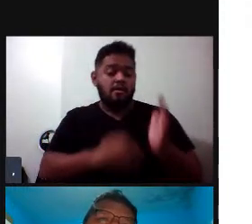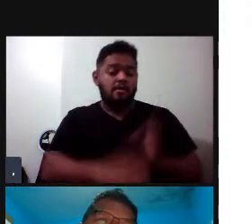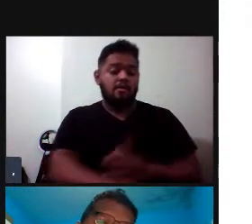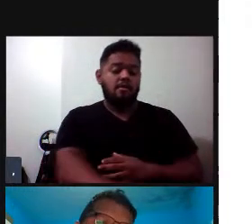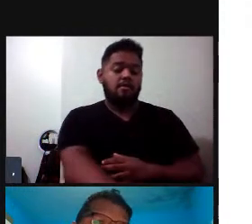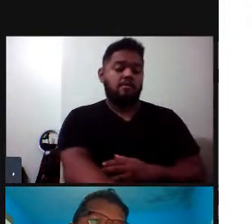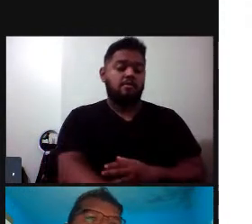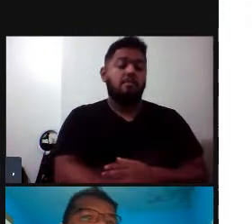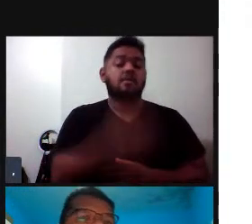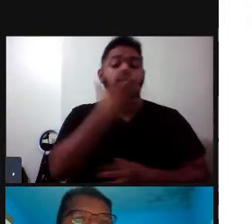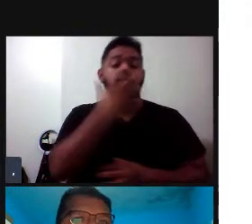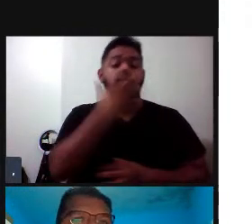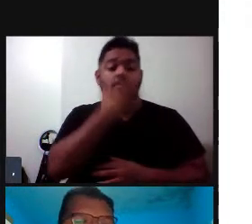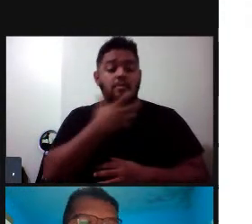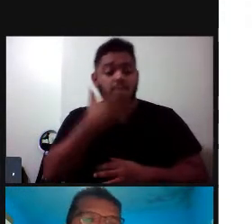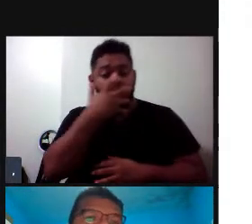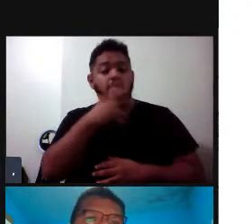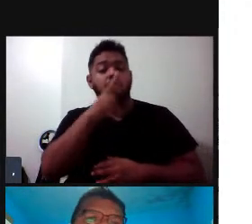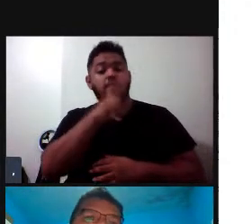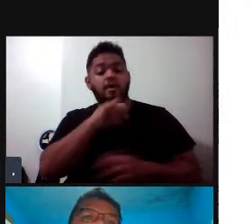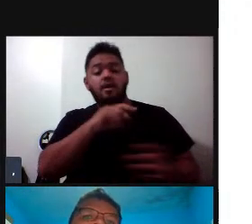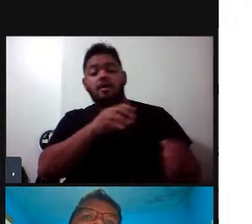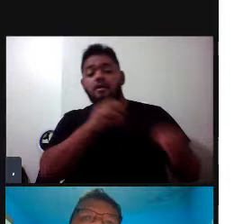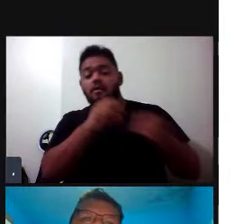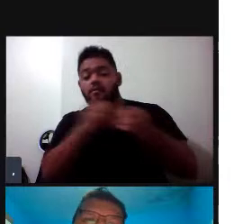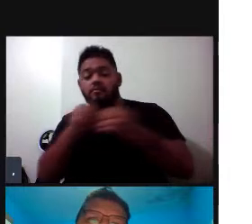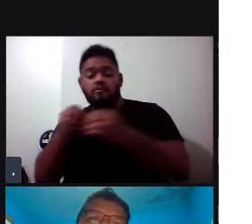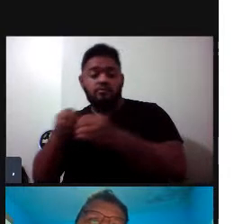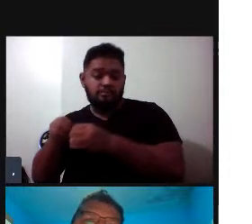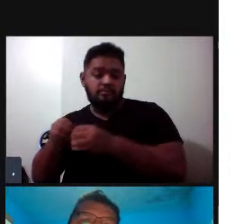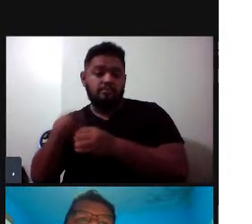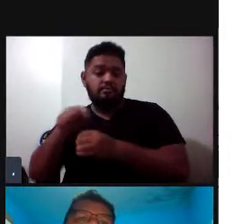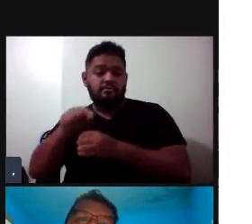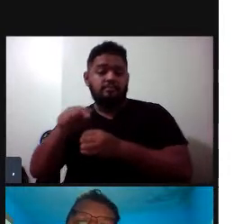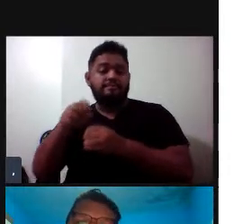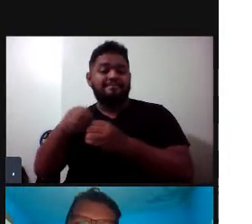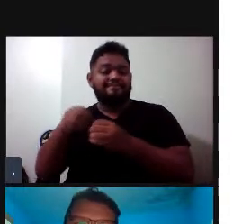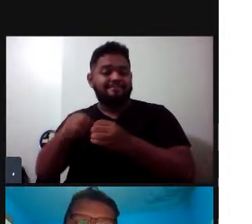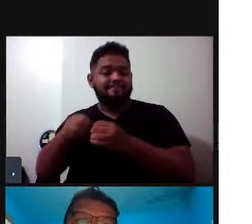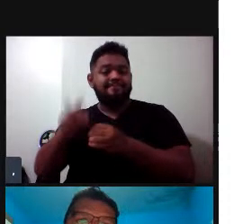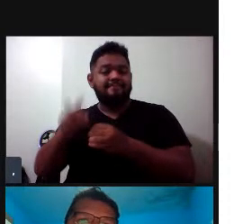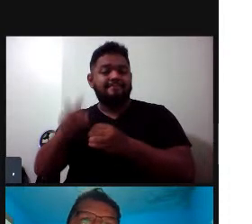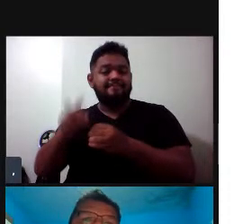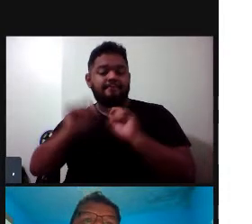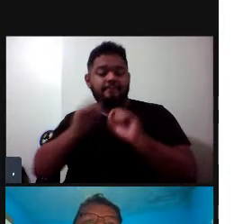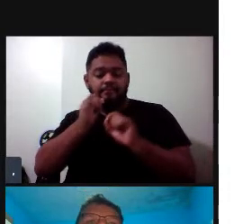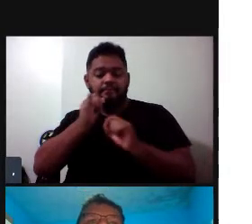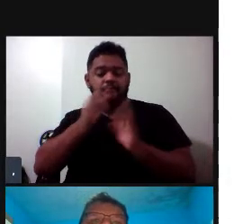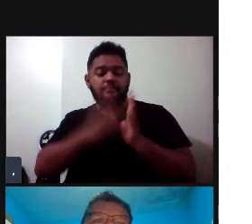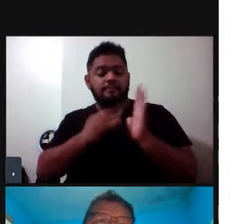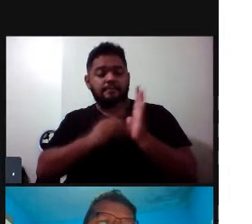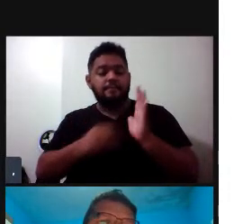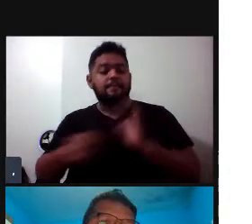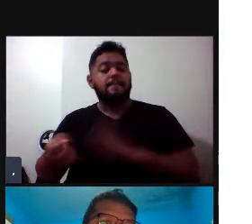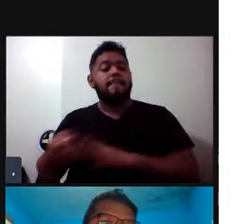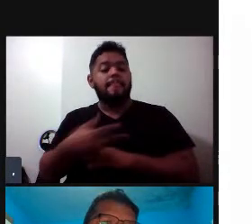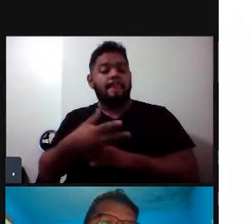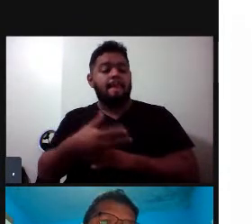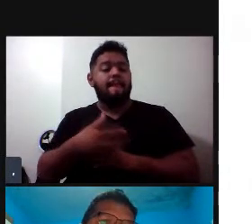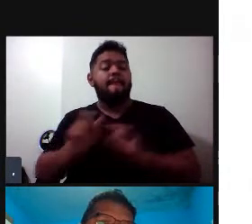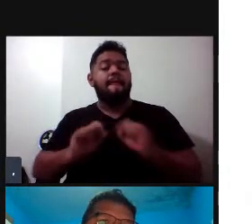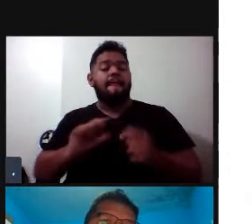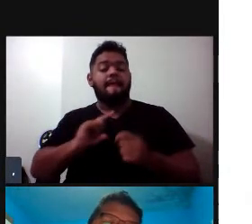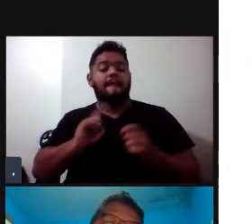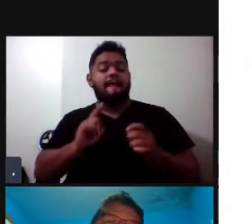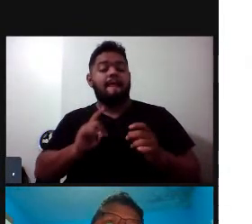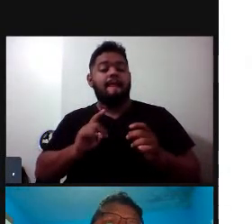essa música vai chegar na população vizinha, eventualmente, a população vizinha vai imitar essa música nova, de forma que ao longo de alguns